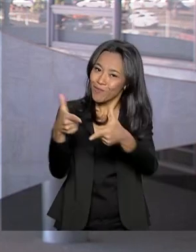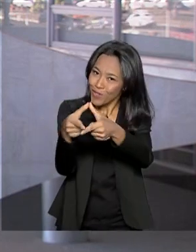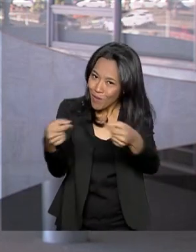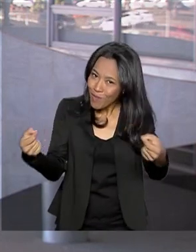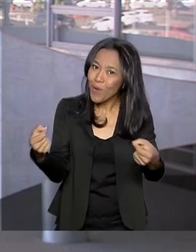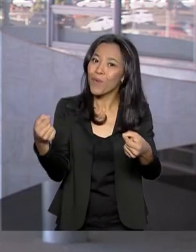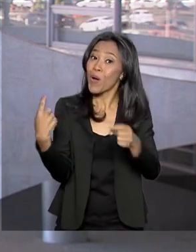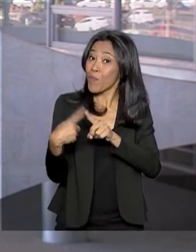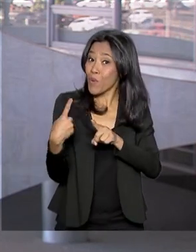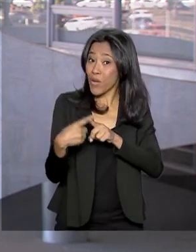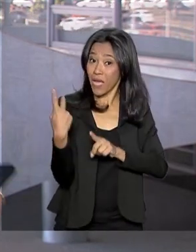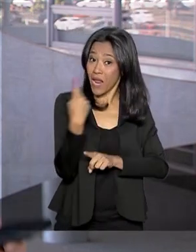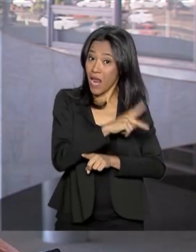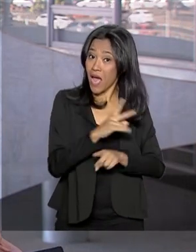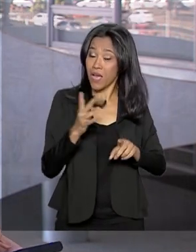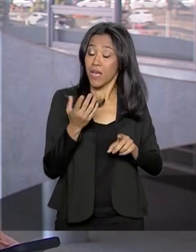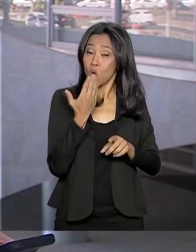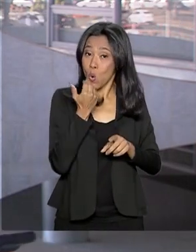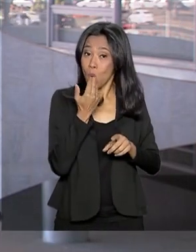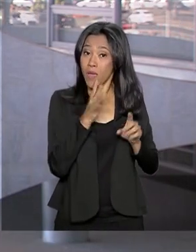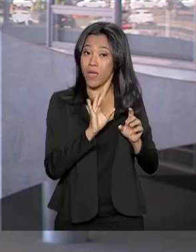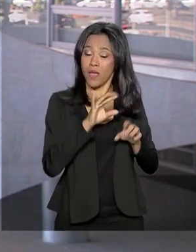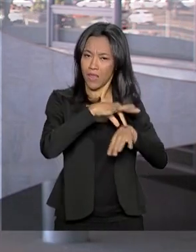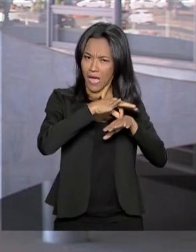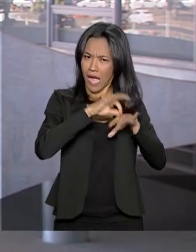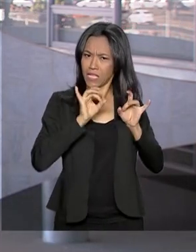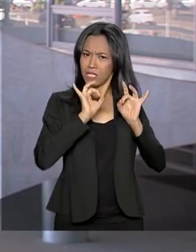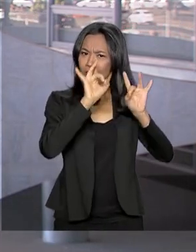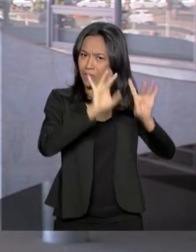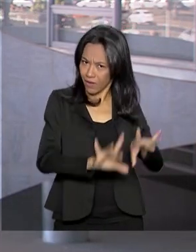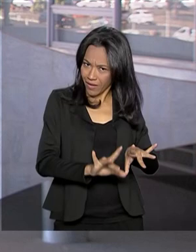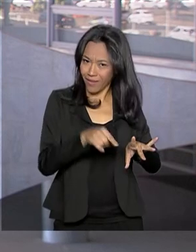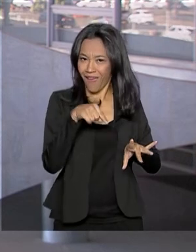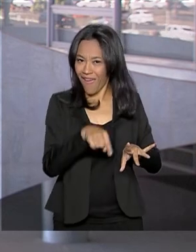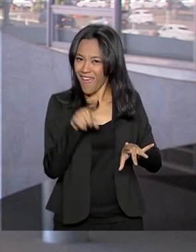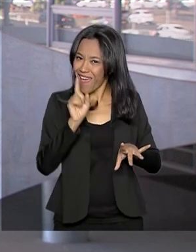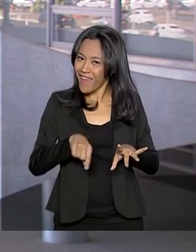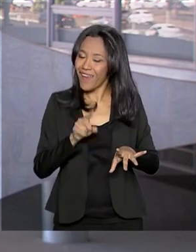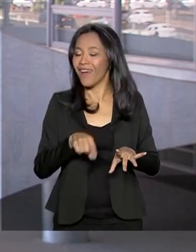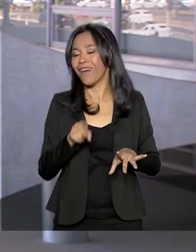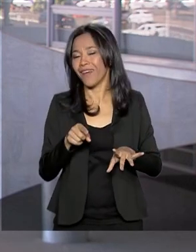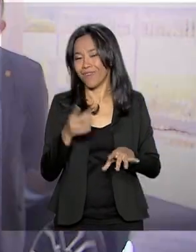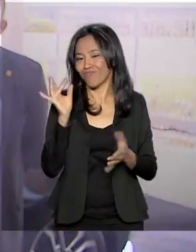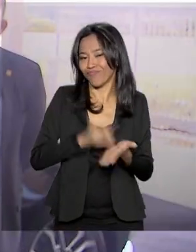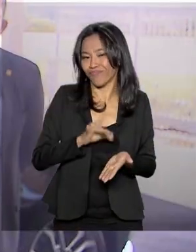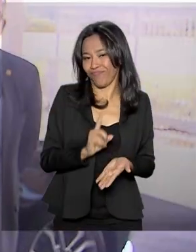japonesas, porque o que comeu lá, com carne australiana, era genérico.